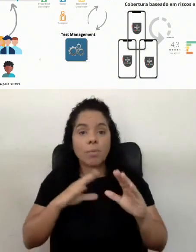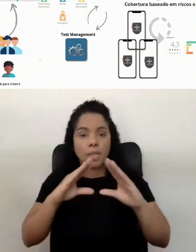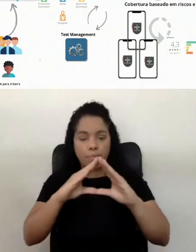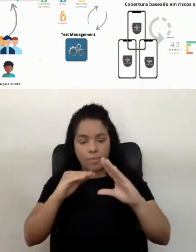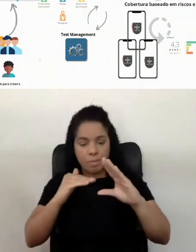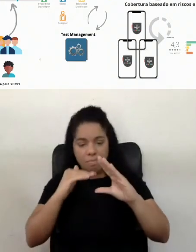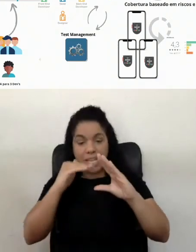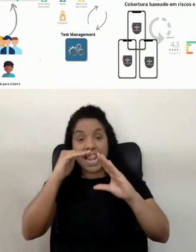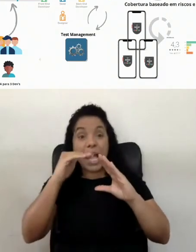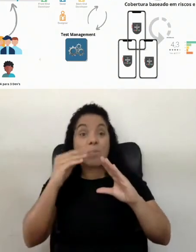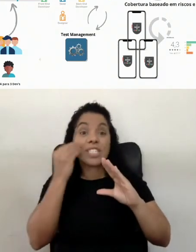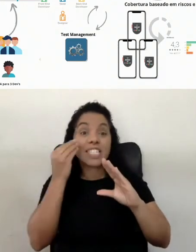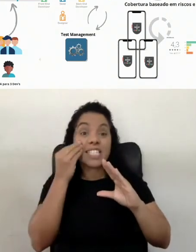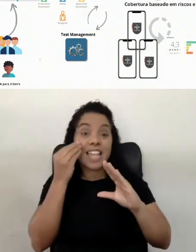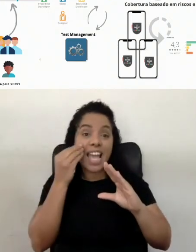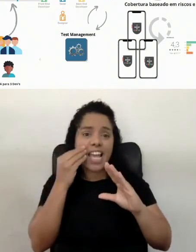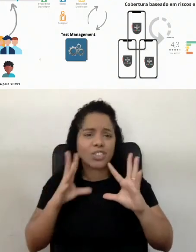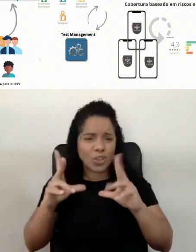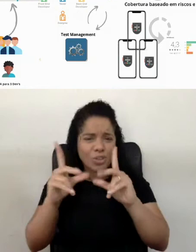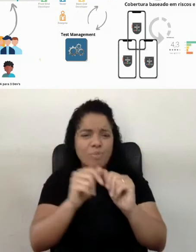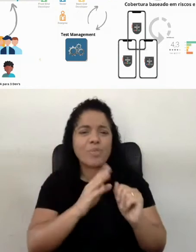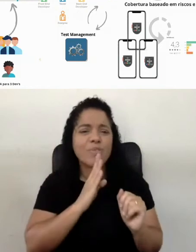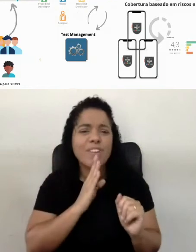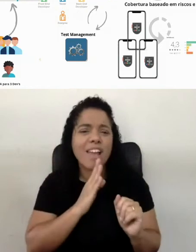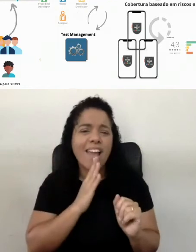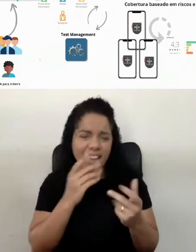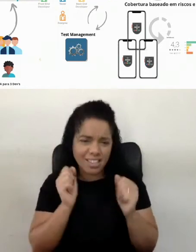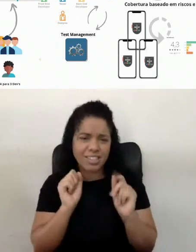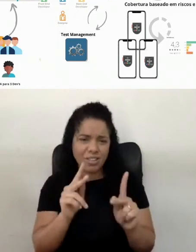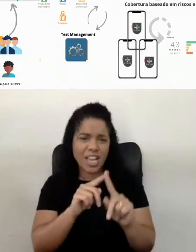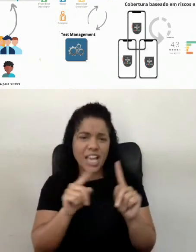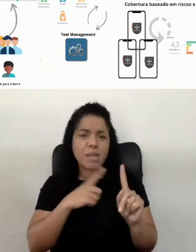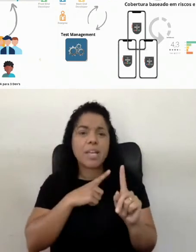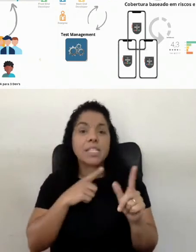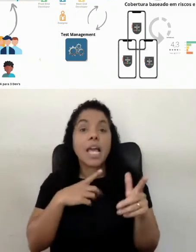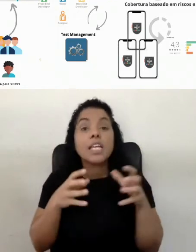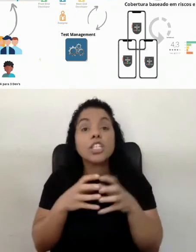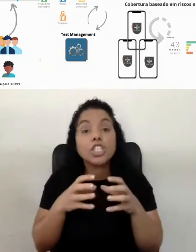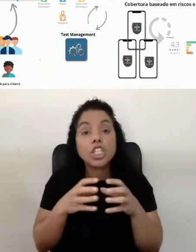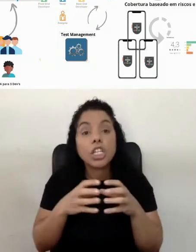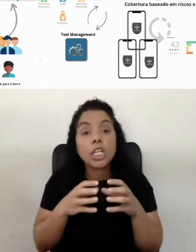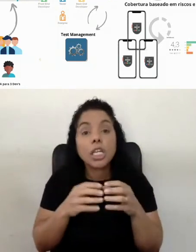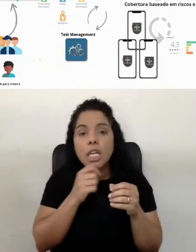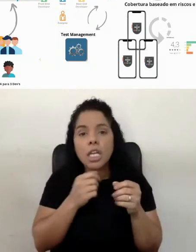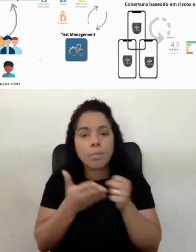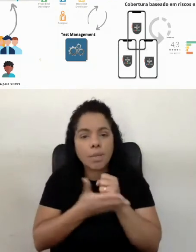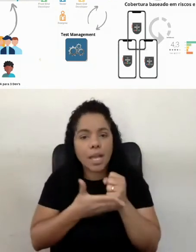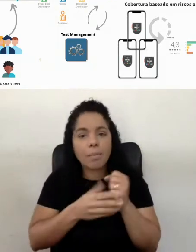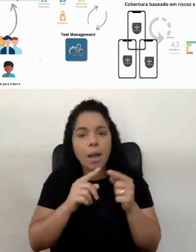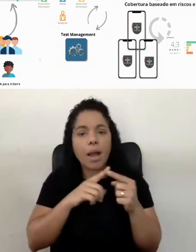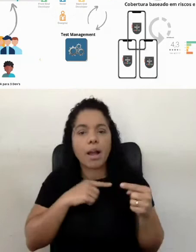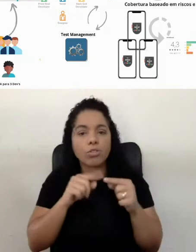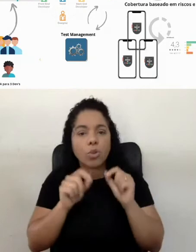muito falada, conhecida, que, tá bom, eu já tenho aqui o meu time balizado, né? Conforme